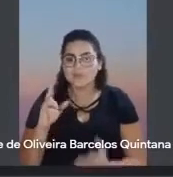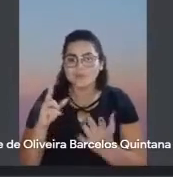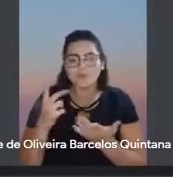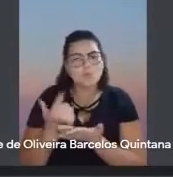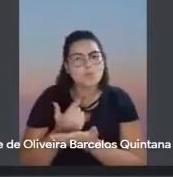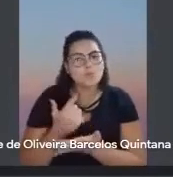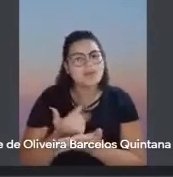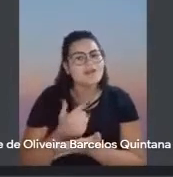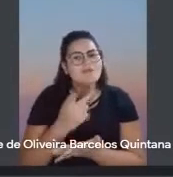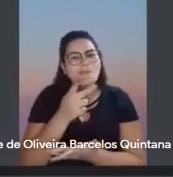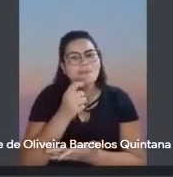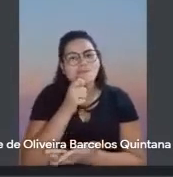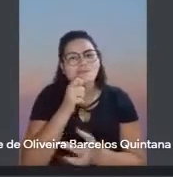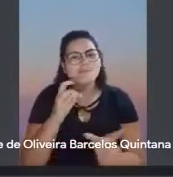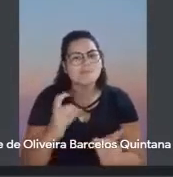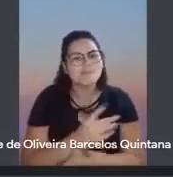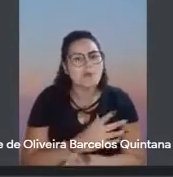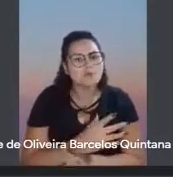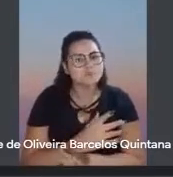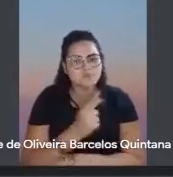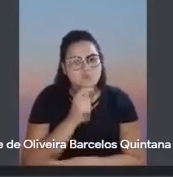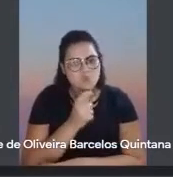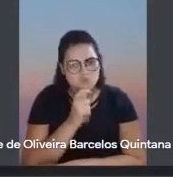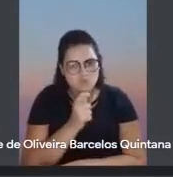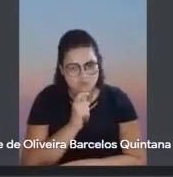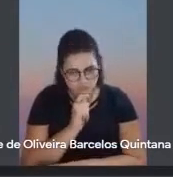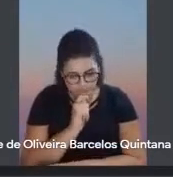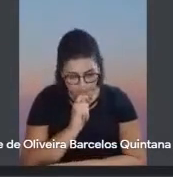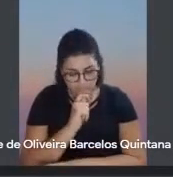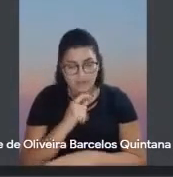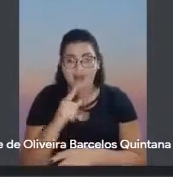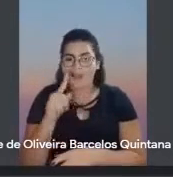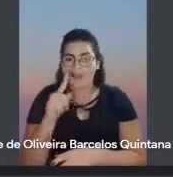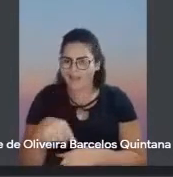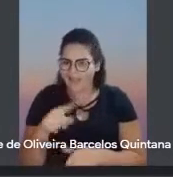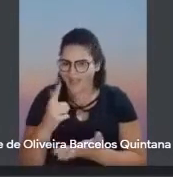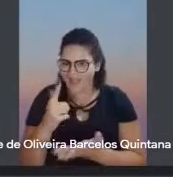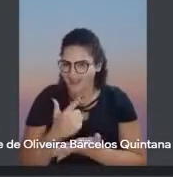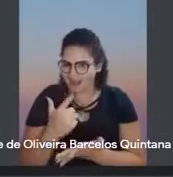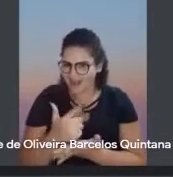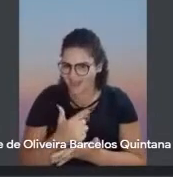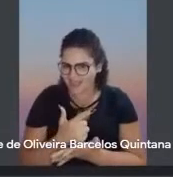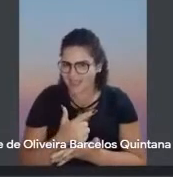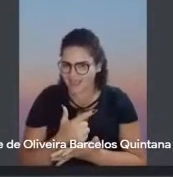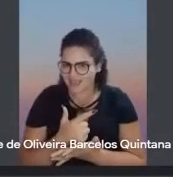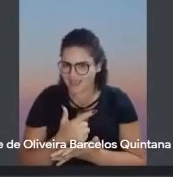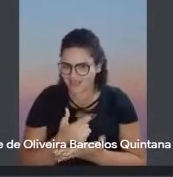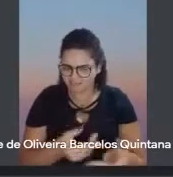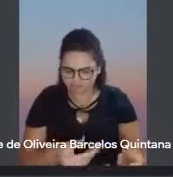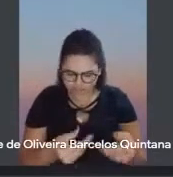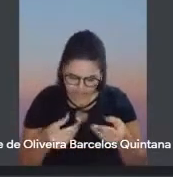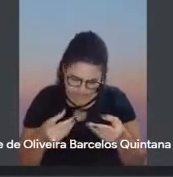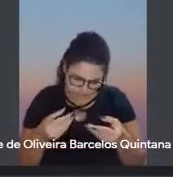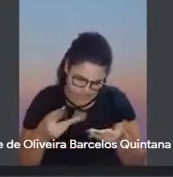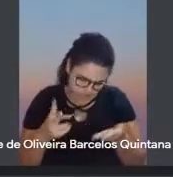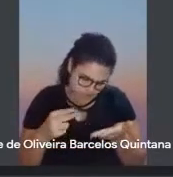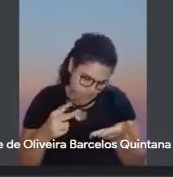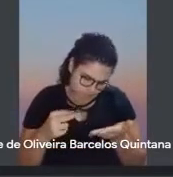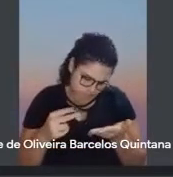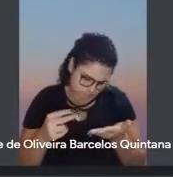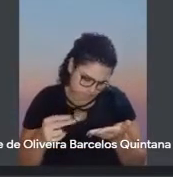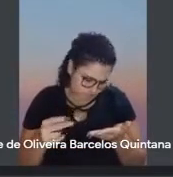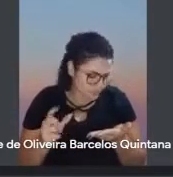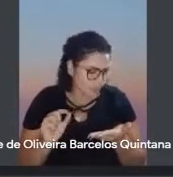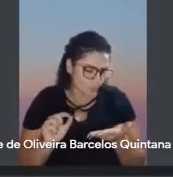aquilo que tinha para dizer, né? Eles são aqueles livros que chegam até nós trazendo consigo